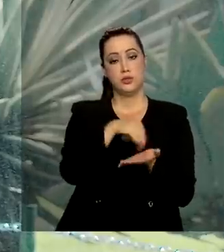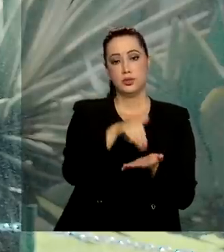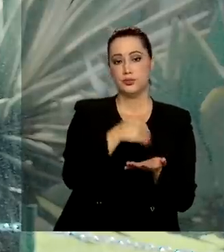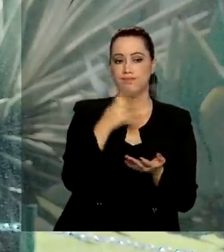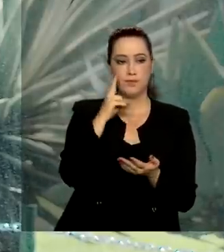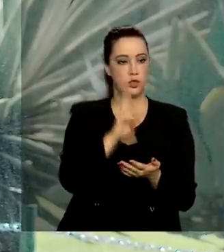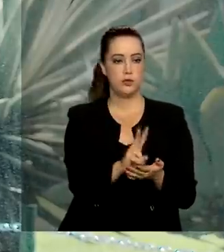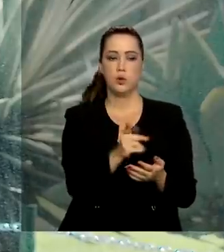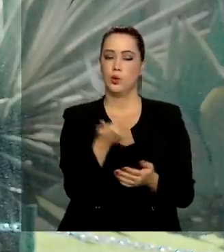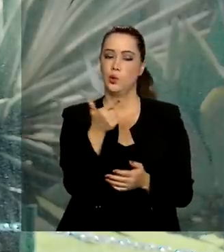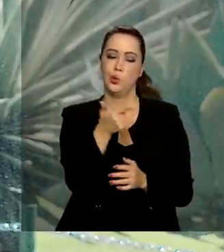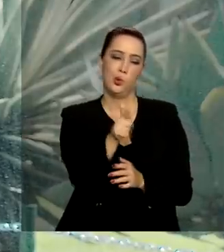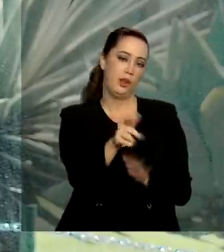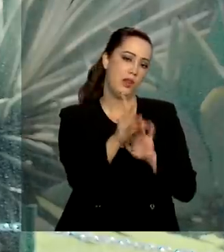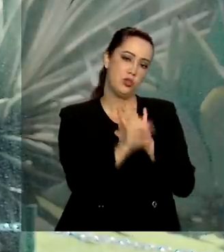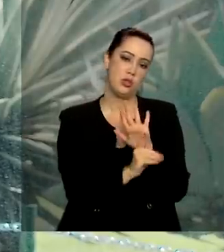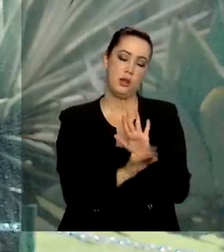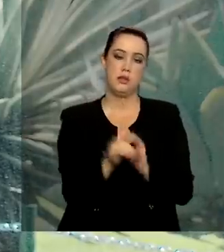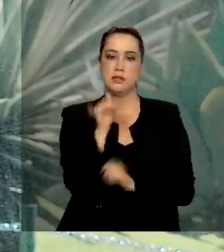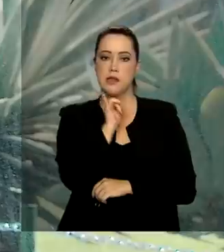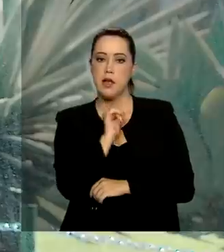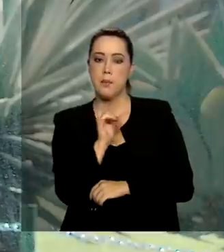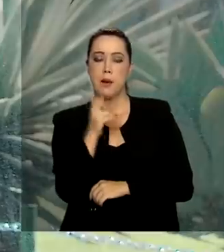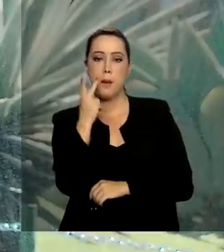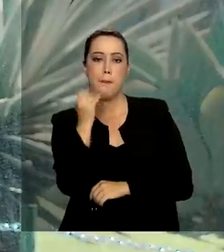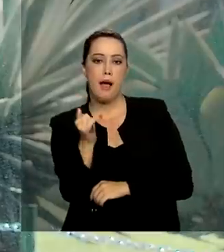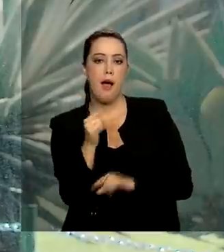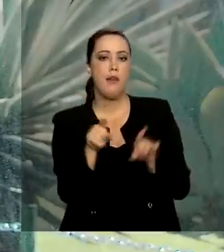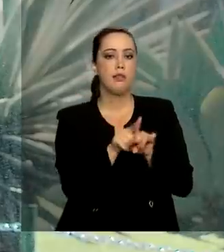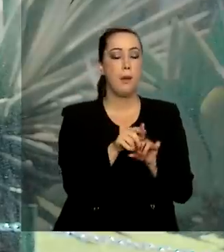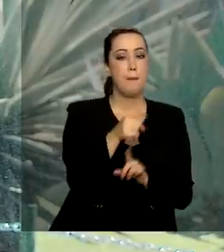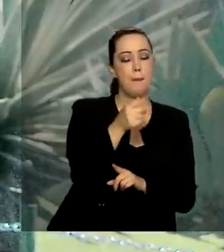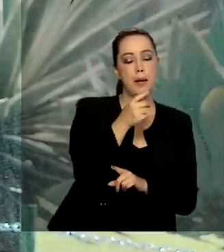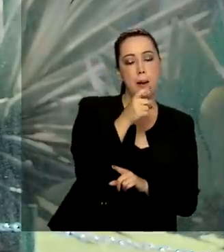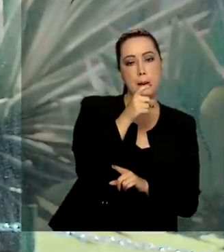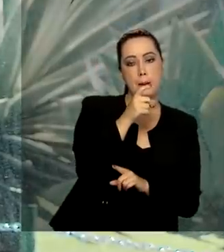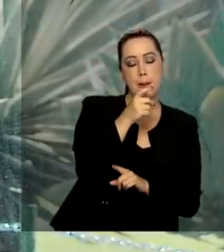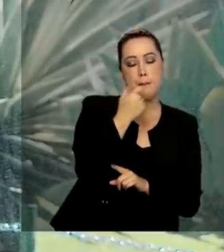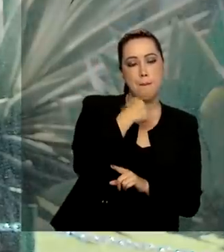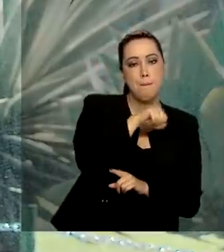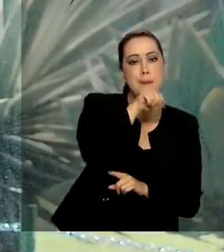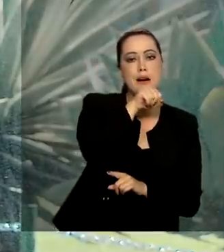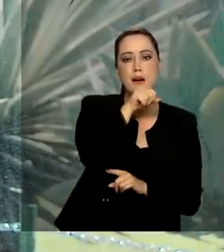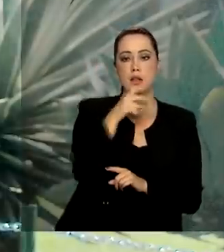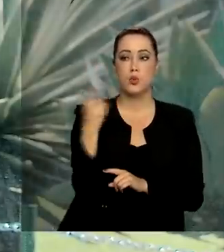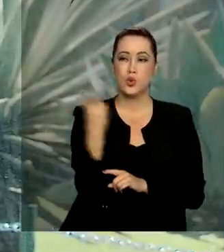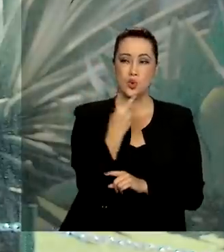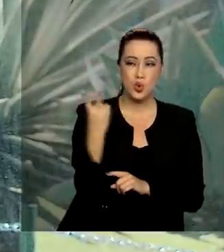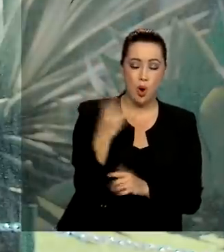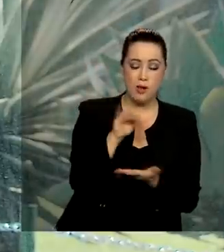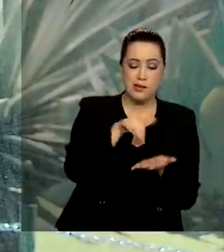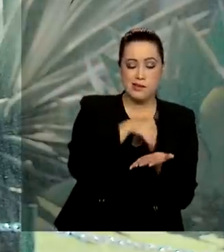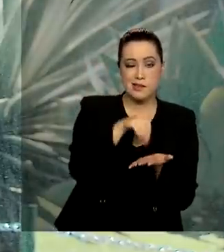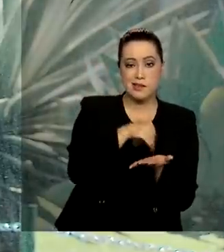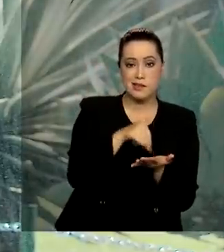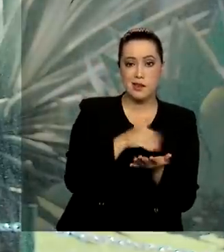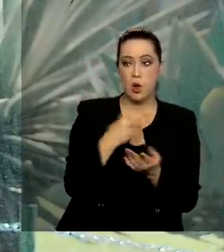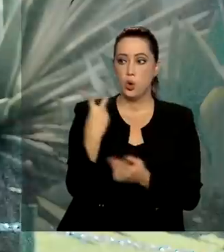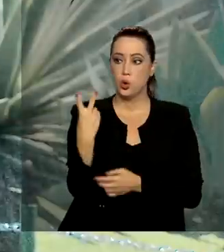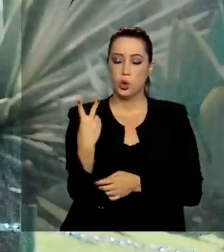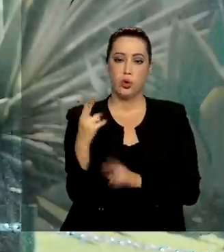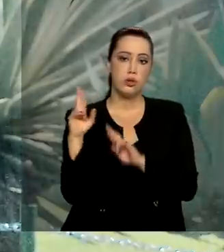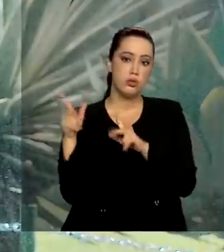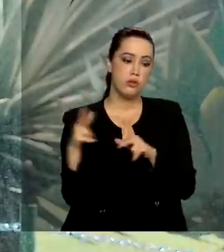como inelegíveis. Por exemplo, quando um pai e a mãe da mesma família fazem esse cadastro, fizeram dois cadastros